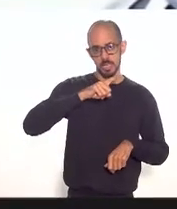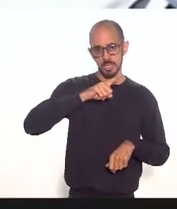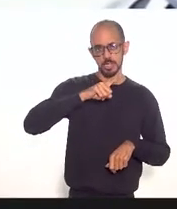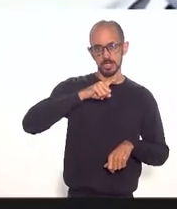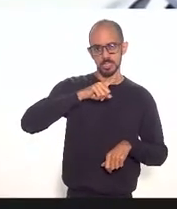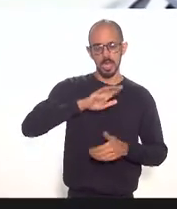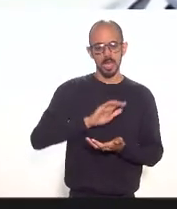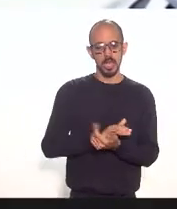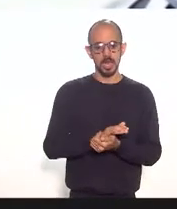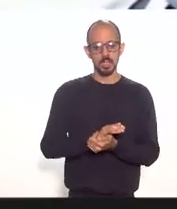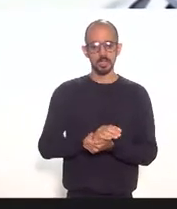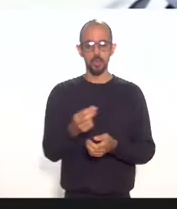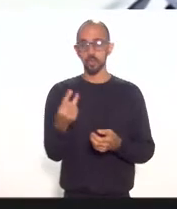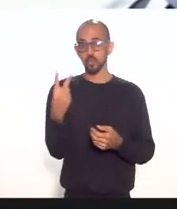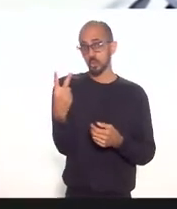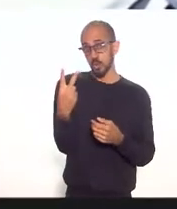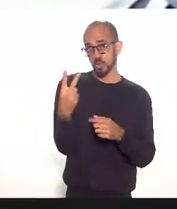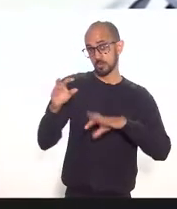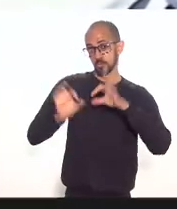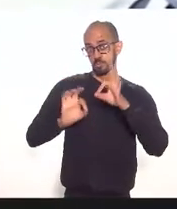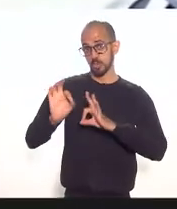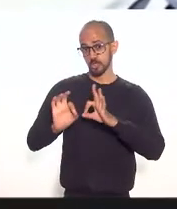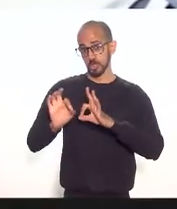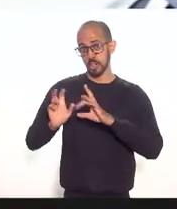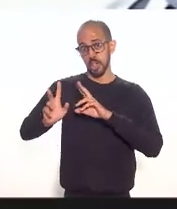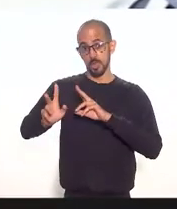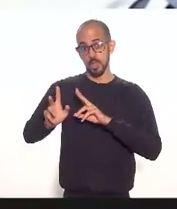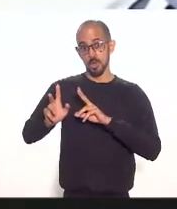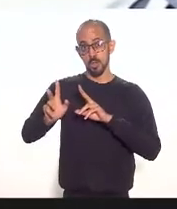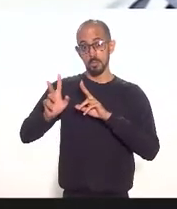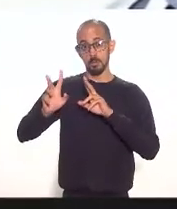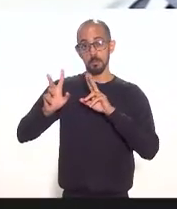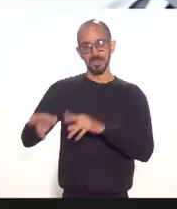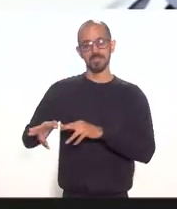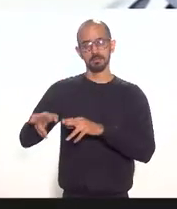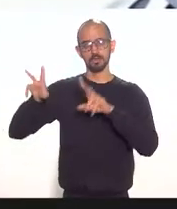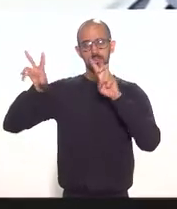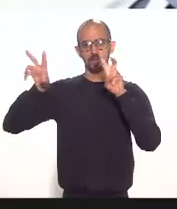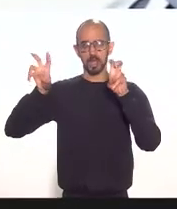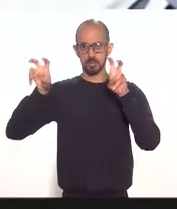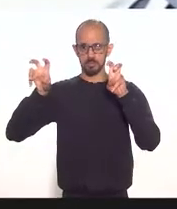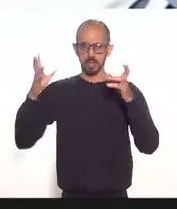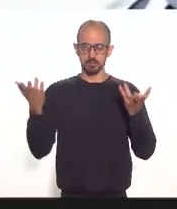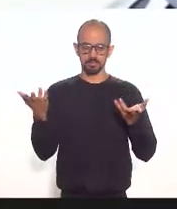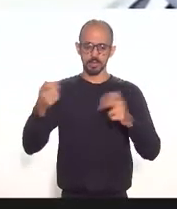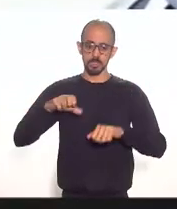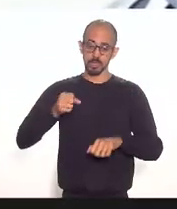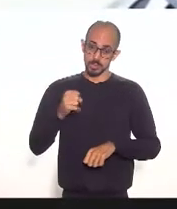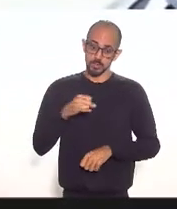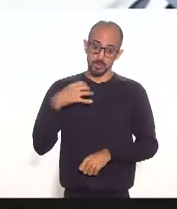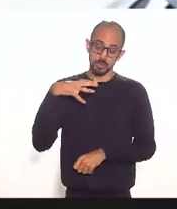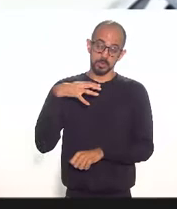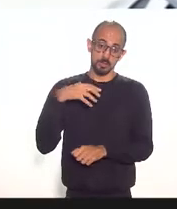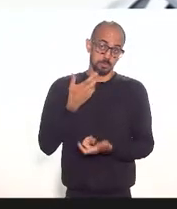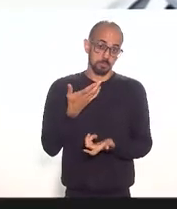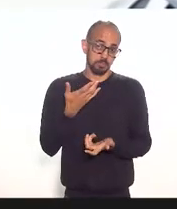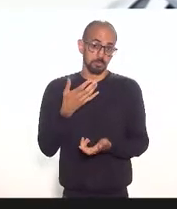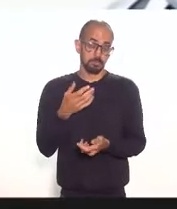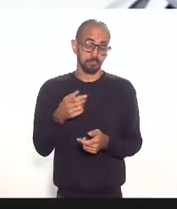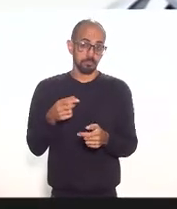projetos para o mesmo tema, mesmo que o meu fosse o que ele ia tramitar, porque na ordem cronológica ele foi o primeiro,